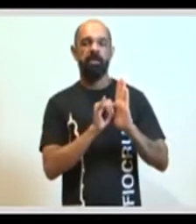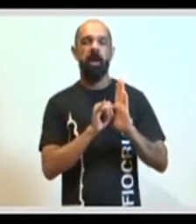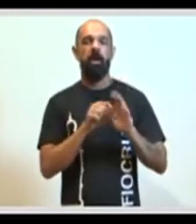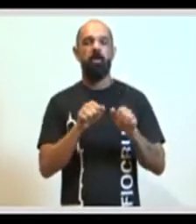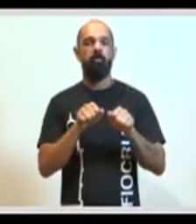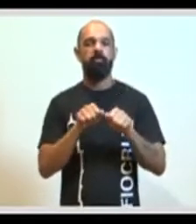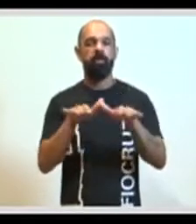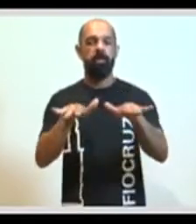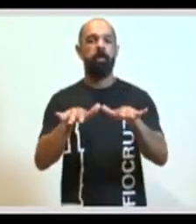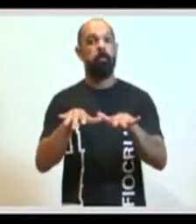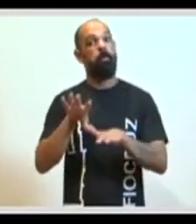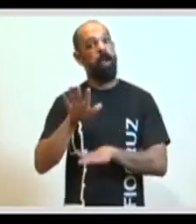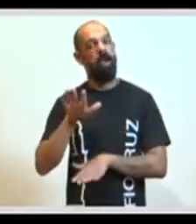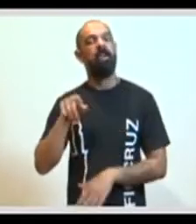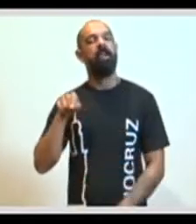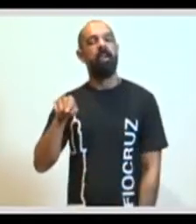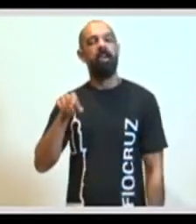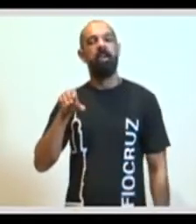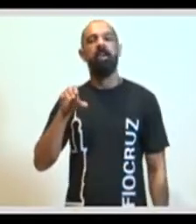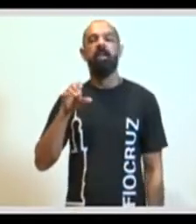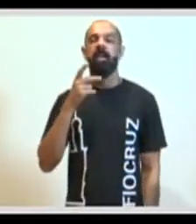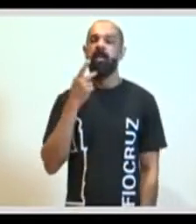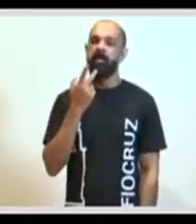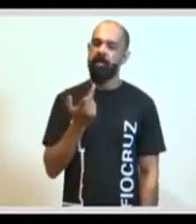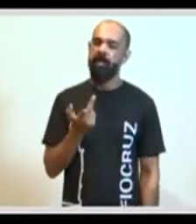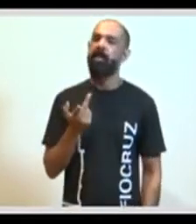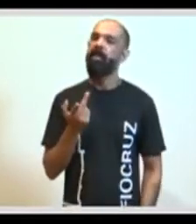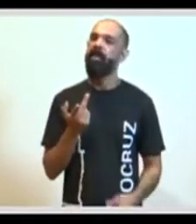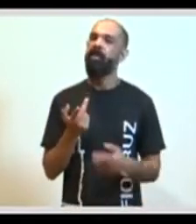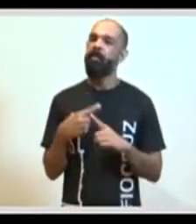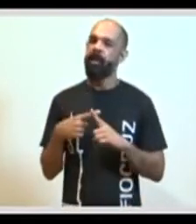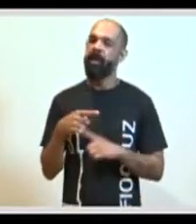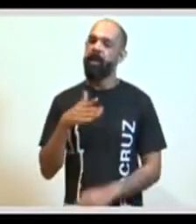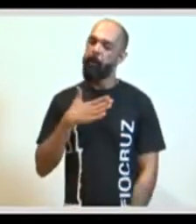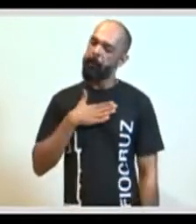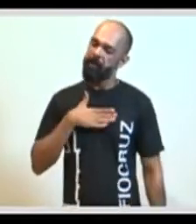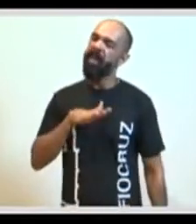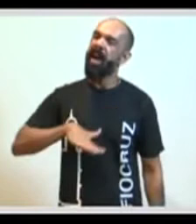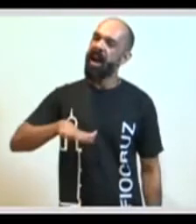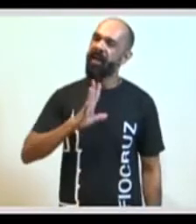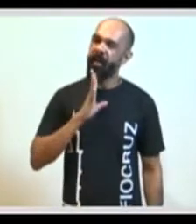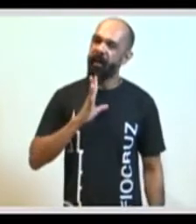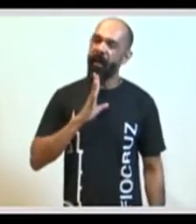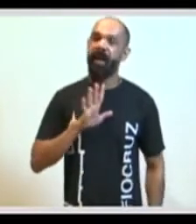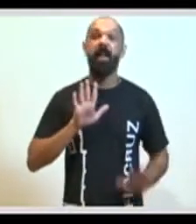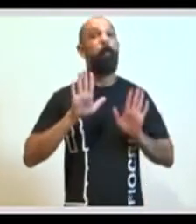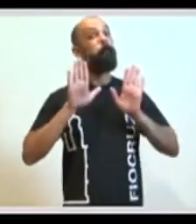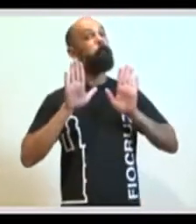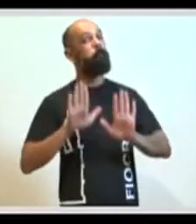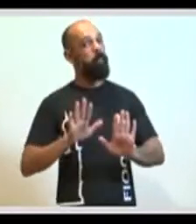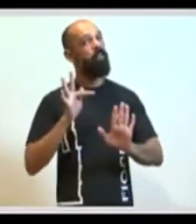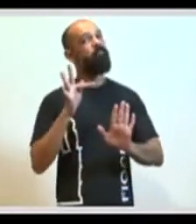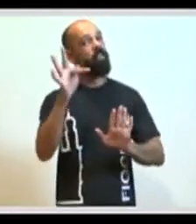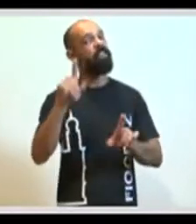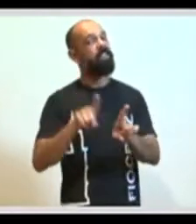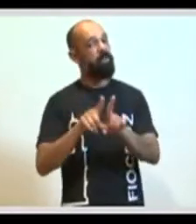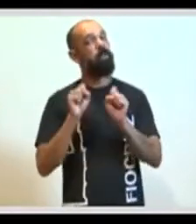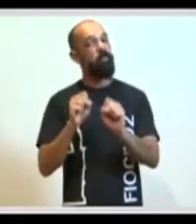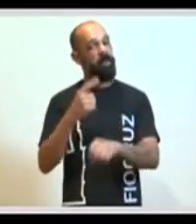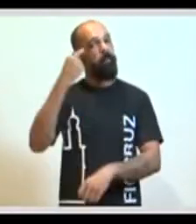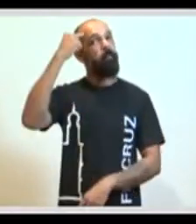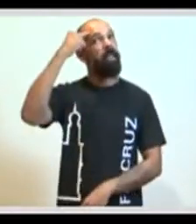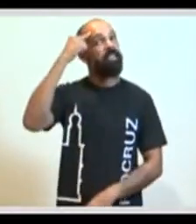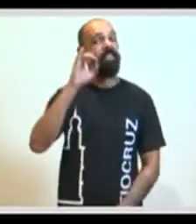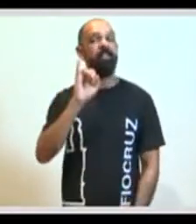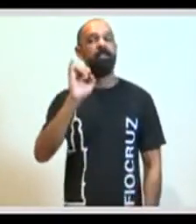Mas, de qualquer maneira, e aí eu vou falar porque é a minha área, ela fala, mas no futuro também podemos pensar